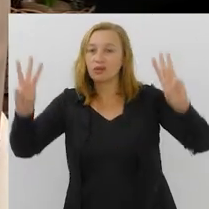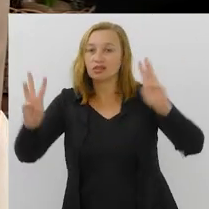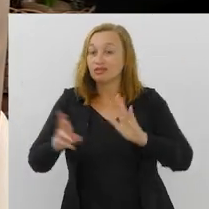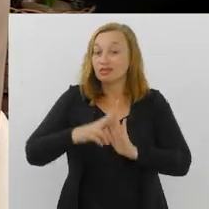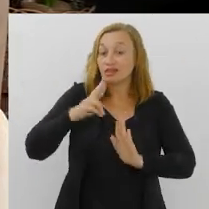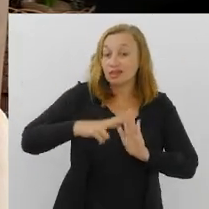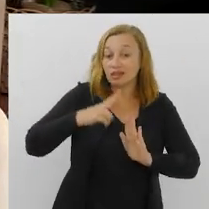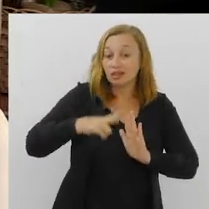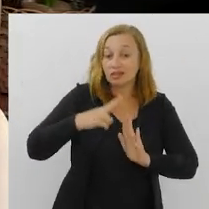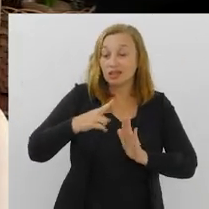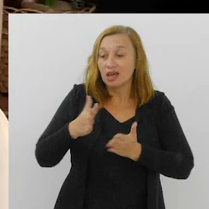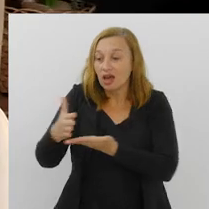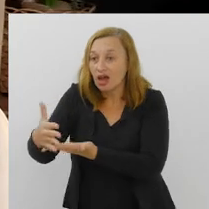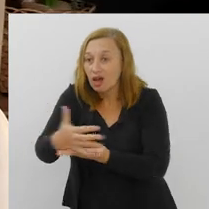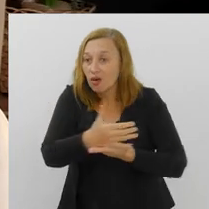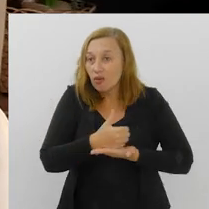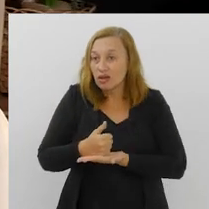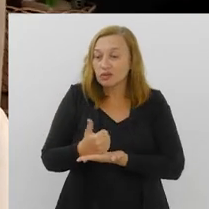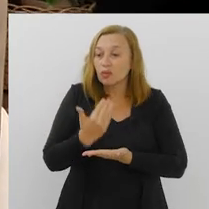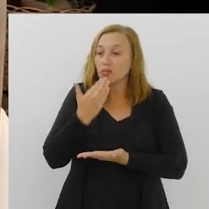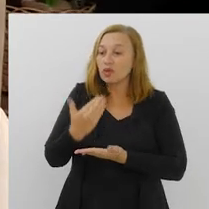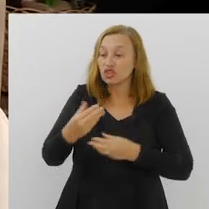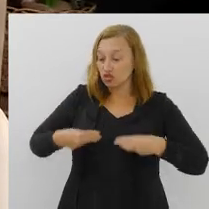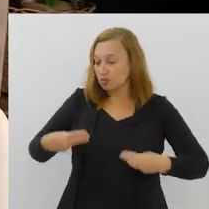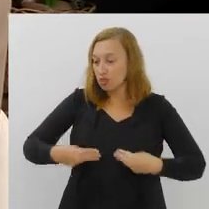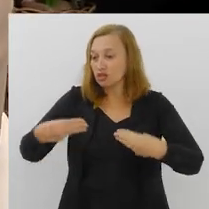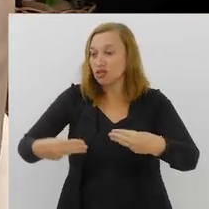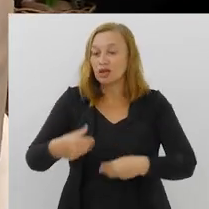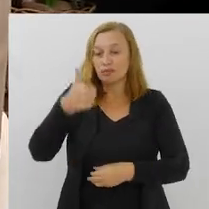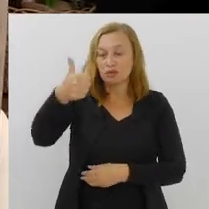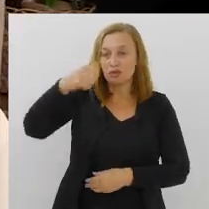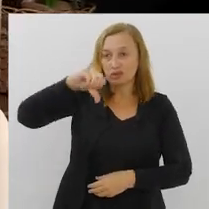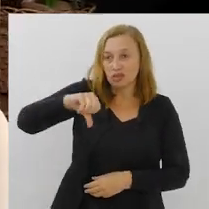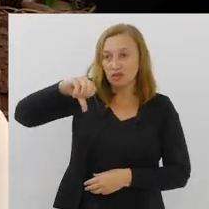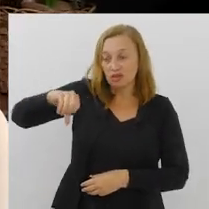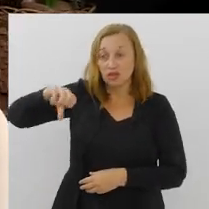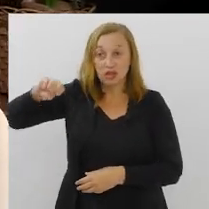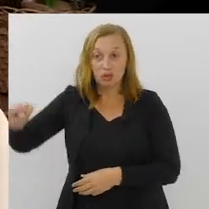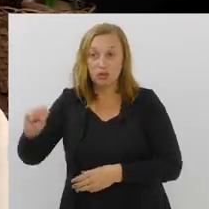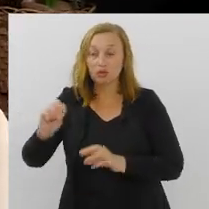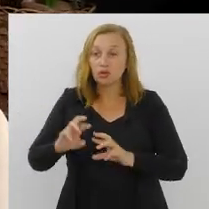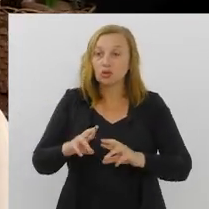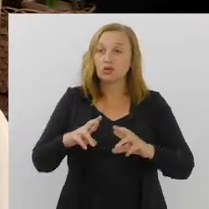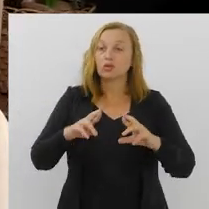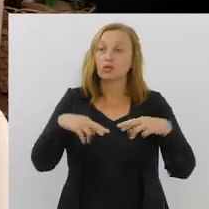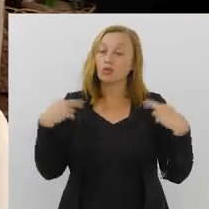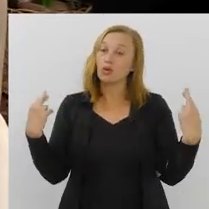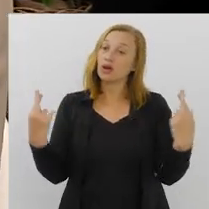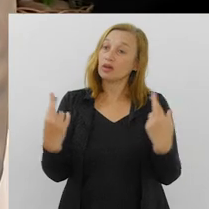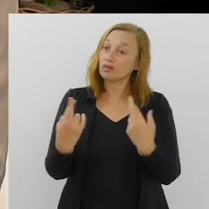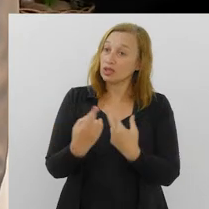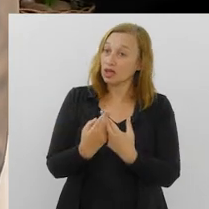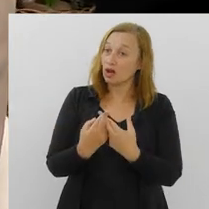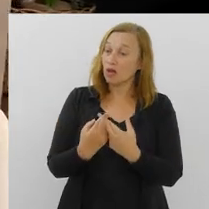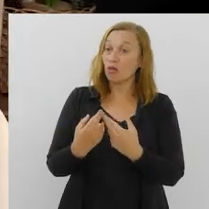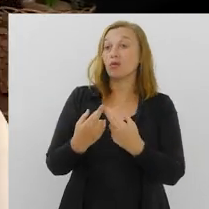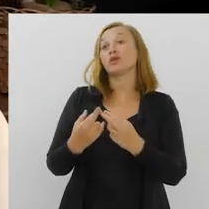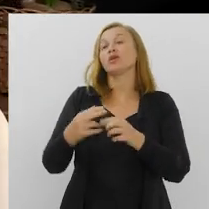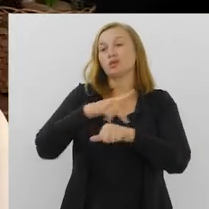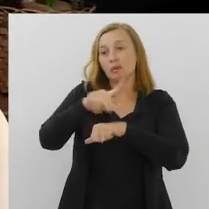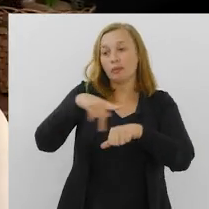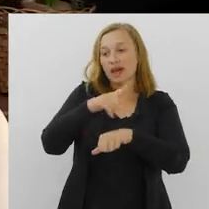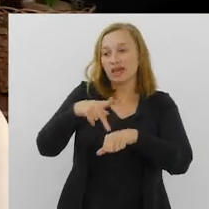resolução, acolhendo uma recomendação de ministros em 1998, num encontro em Lisboa. Desde então, se